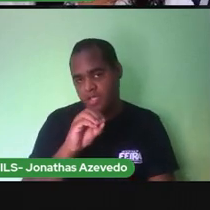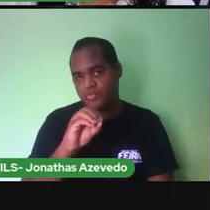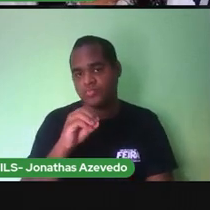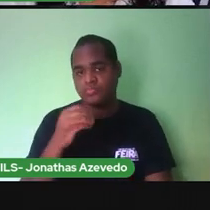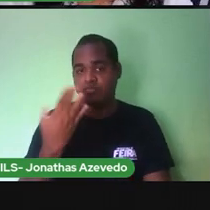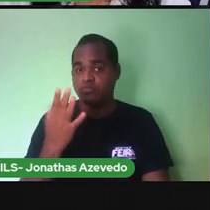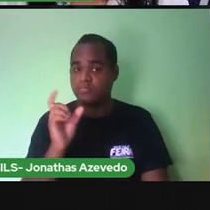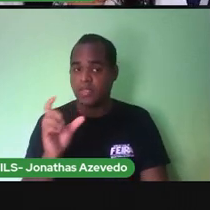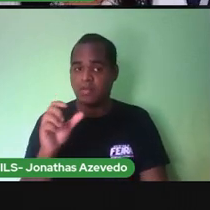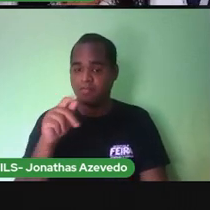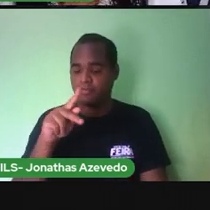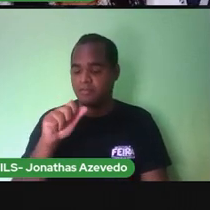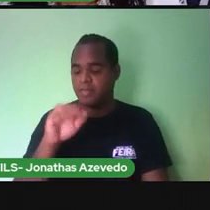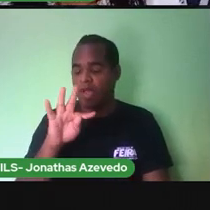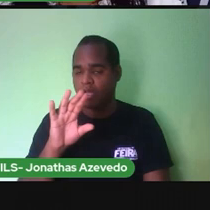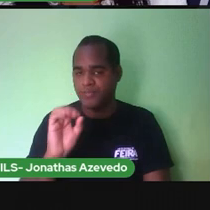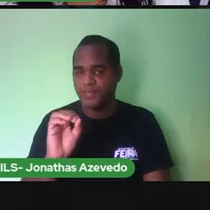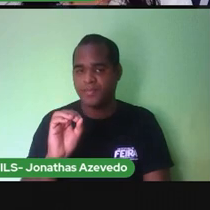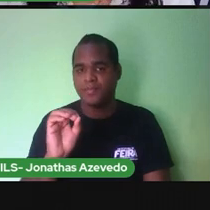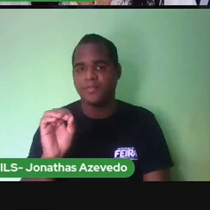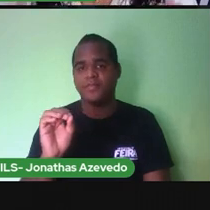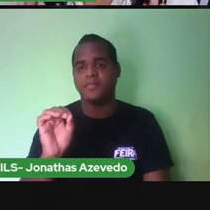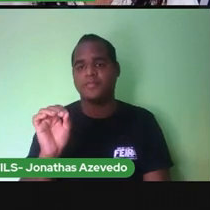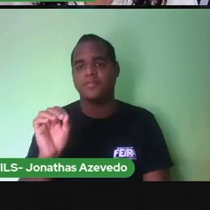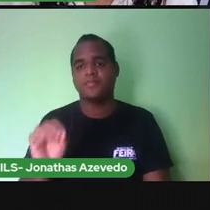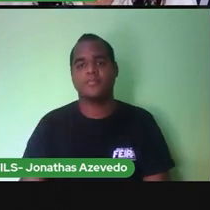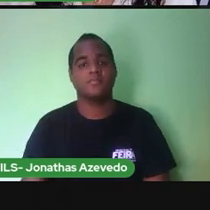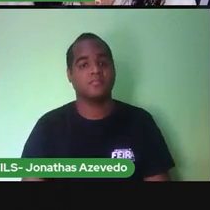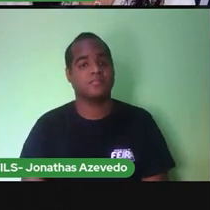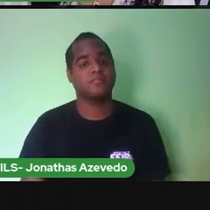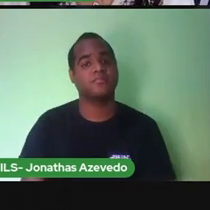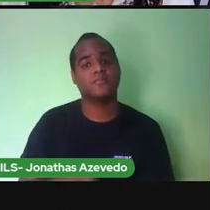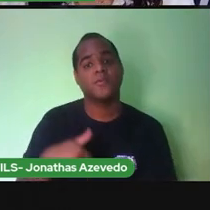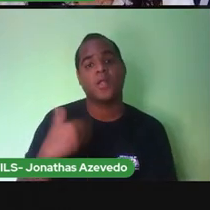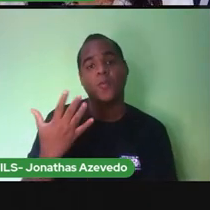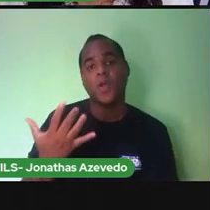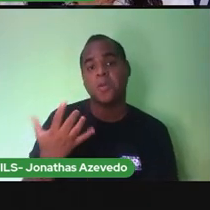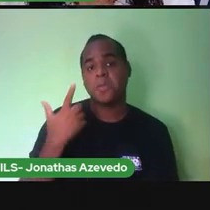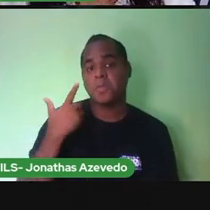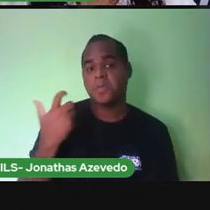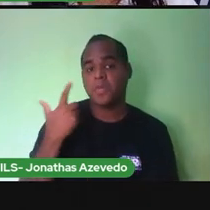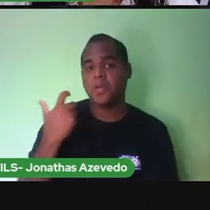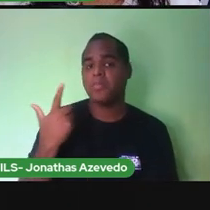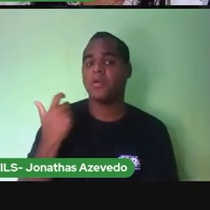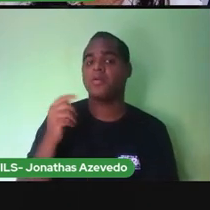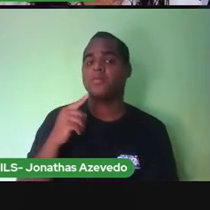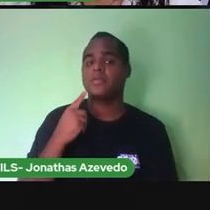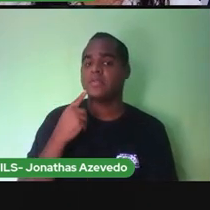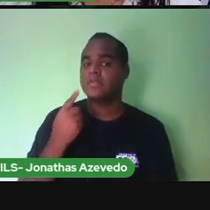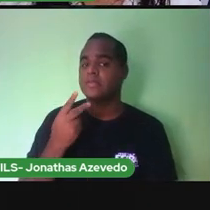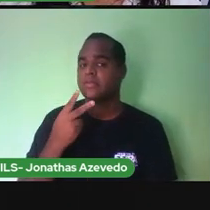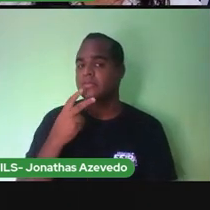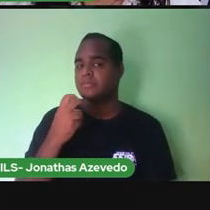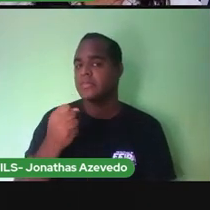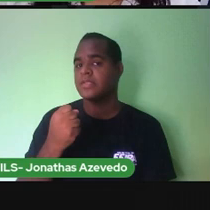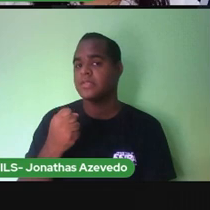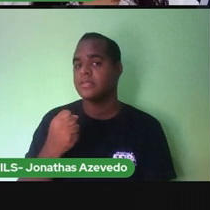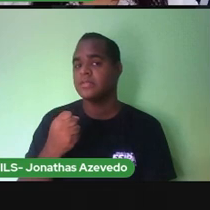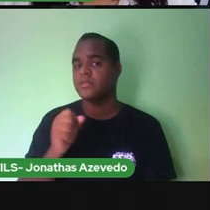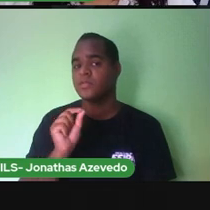palavrinha Pato Qual foi a sílaba Que permaneceu?